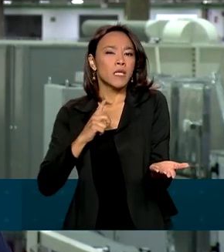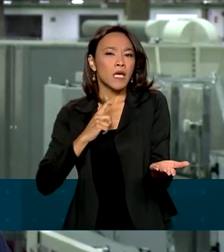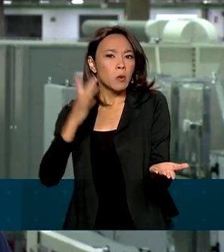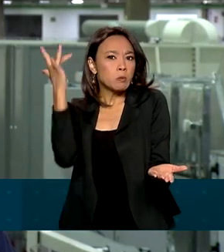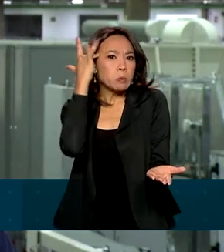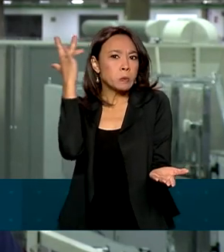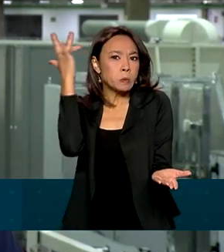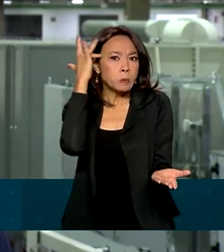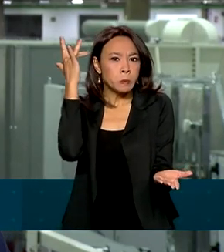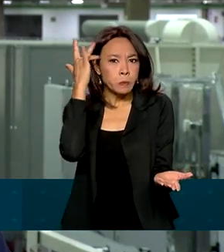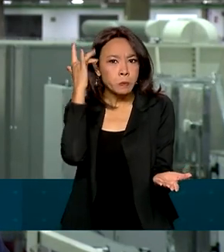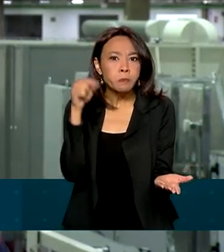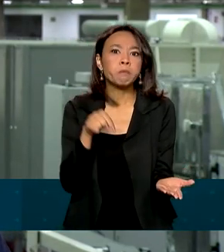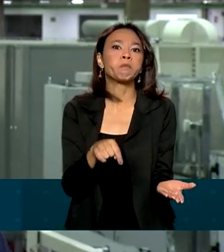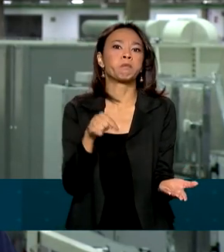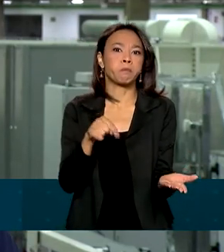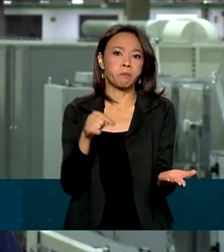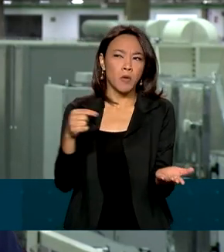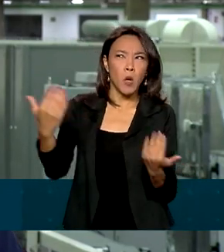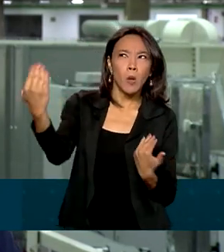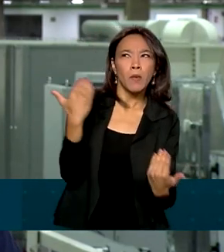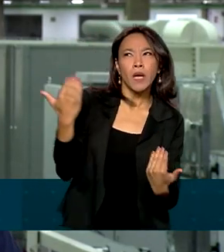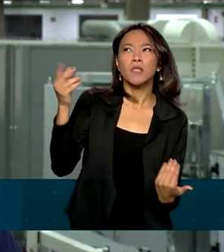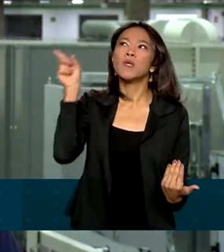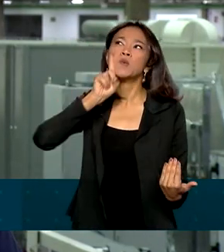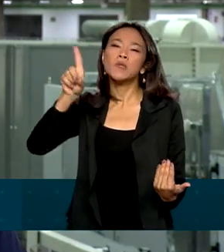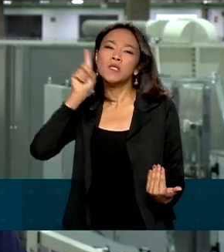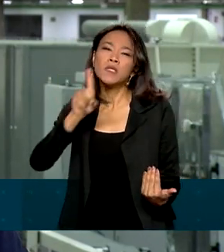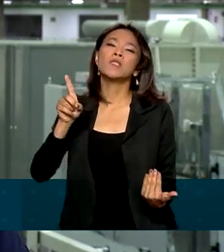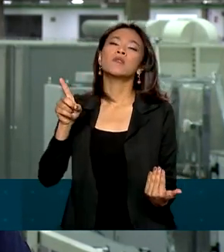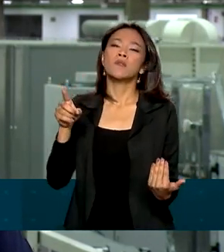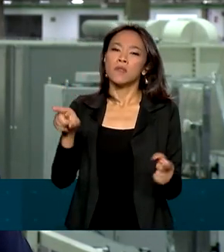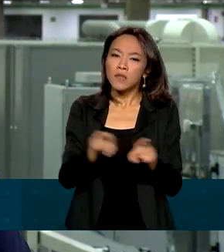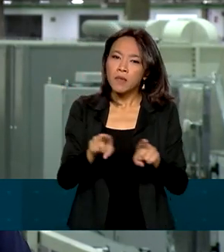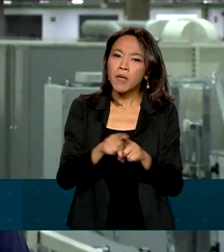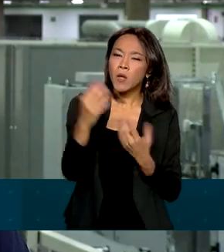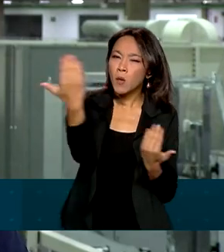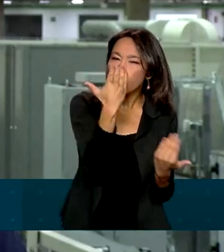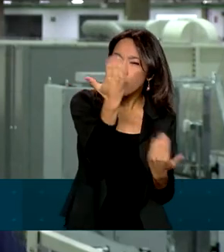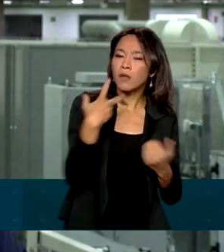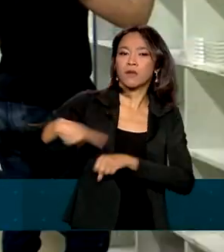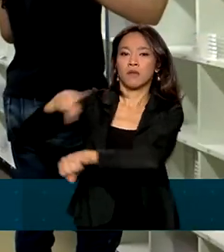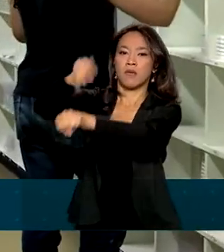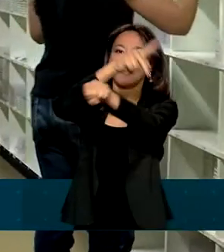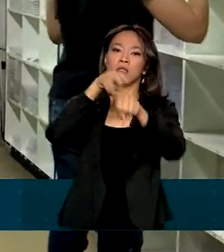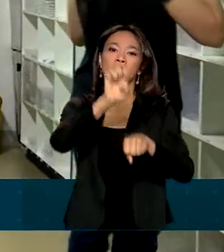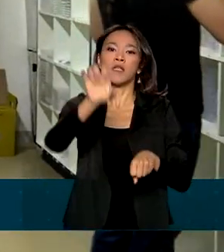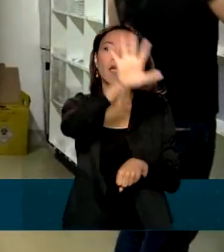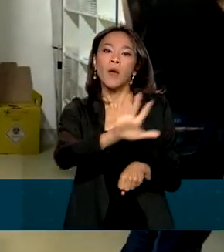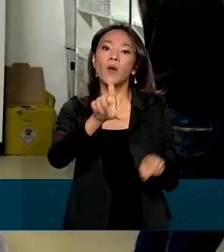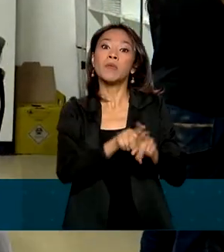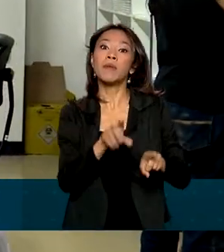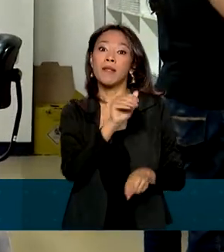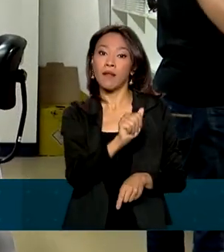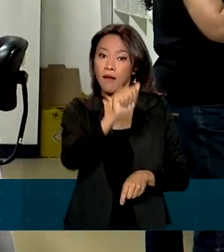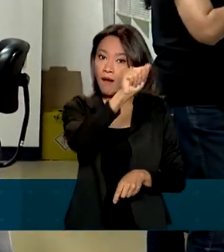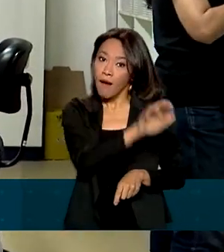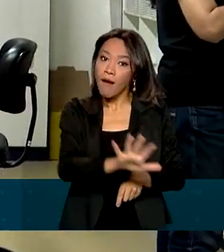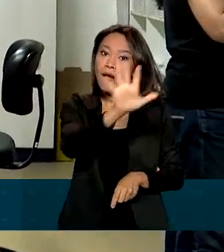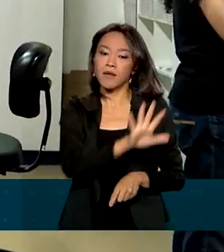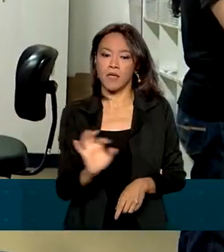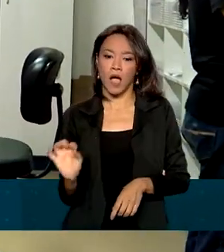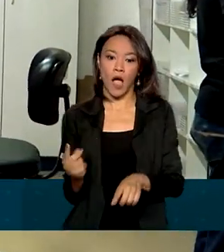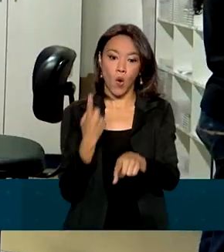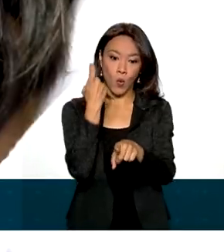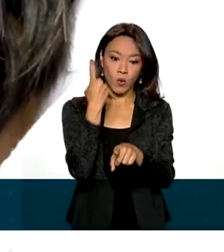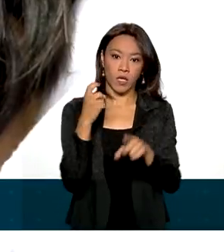avançado do que o equipamento que você tem hoje nos Estados Unidos, em boa parte dos países da Europa e países da Ásia. A única estação em atividade